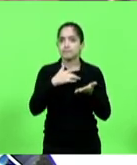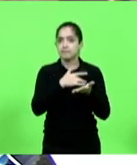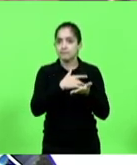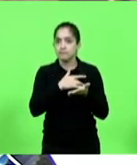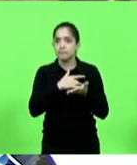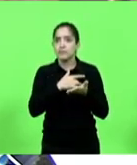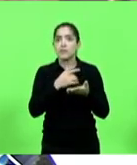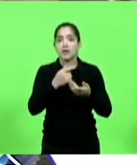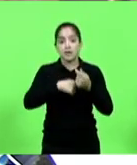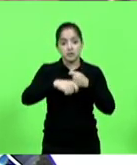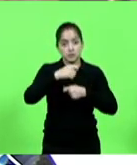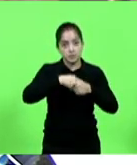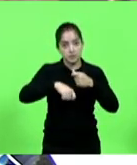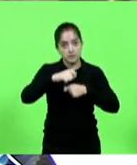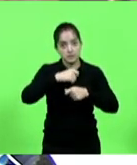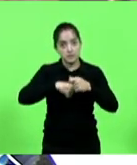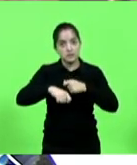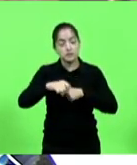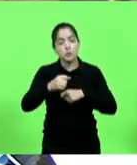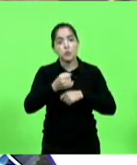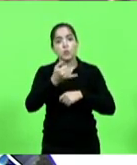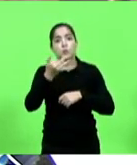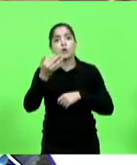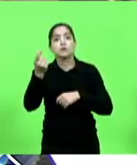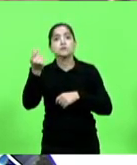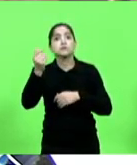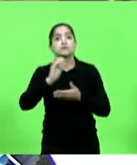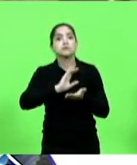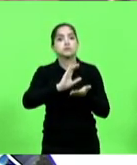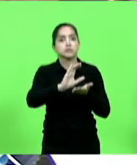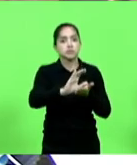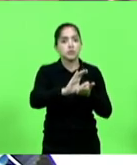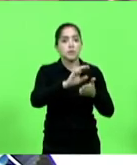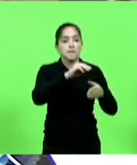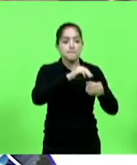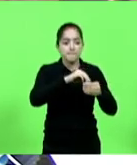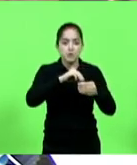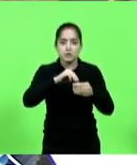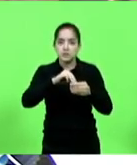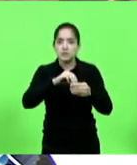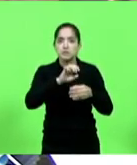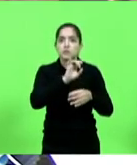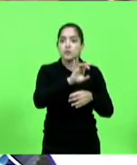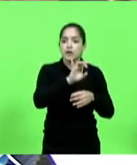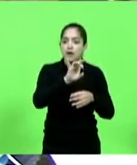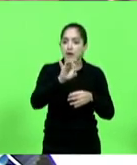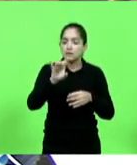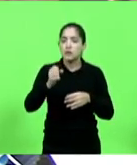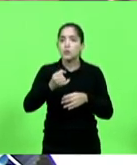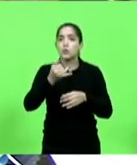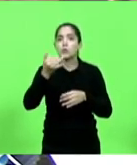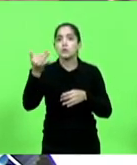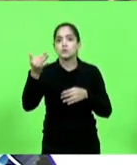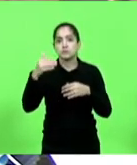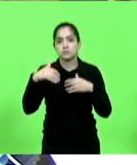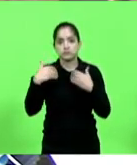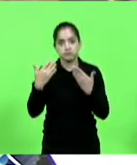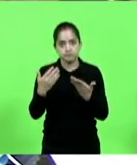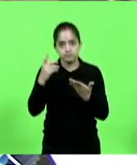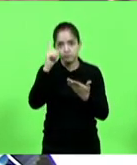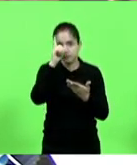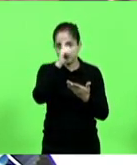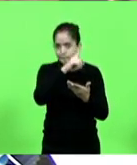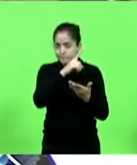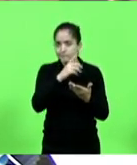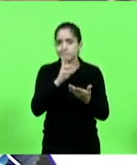administração, quanto foi enviado para cada município? Resposta simples. Como eu disse, está encontrando dificuldade para responder isso aí